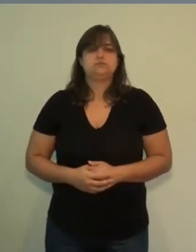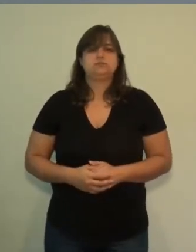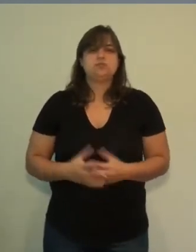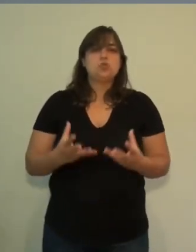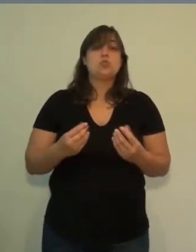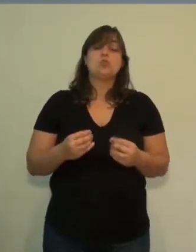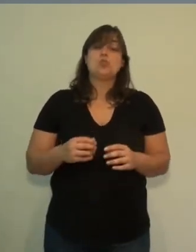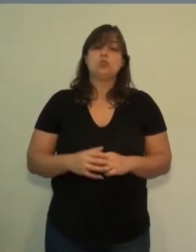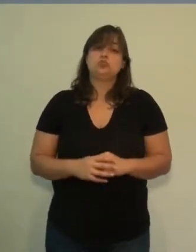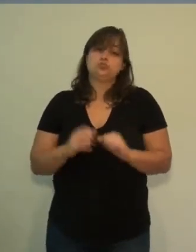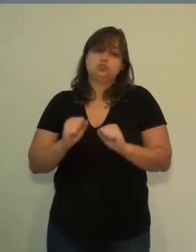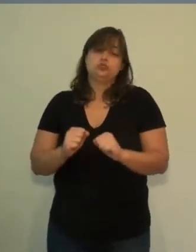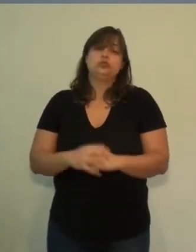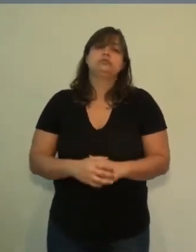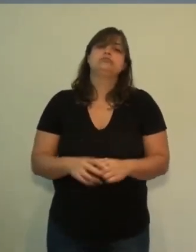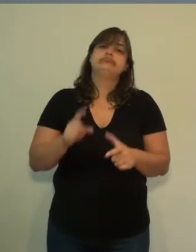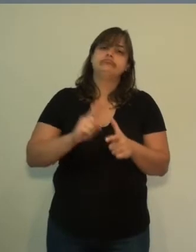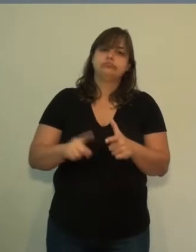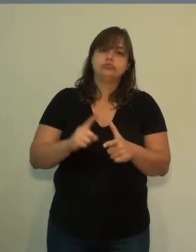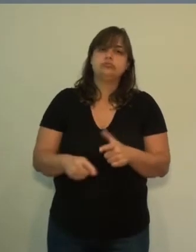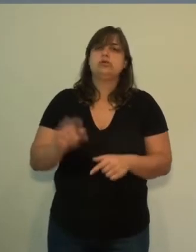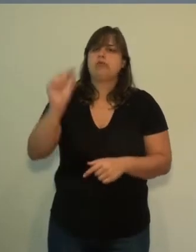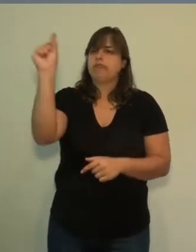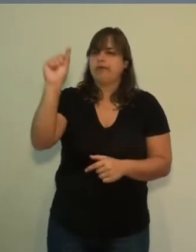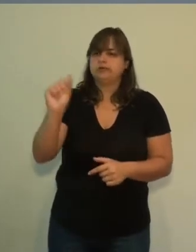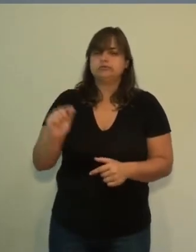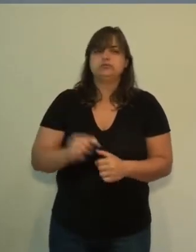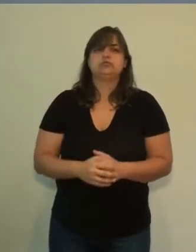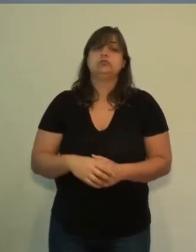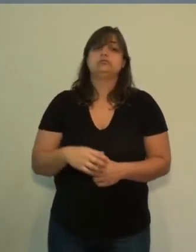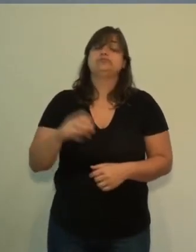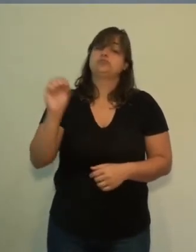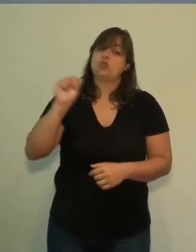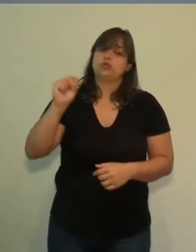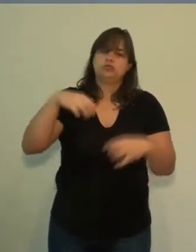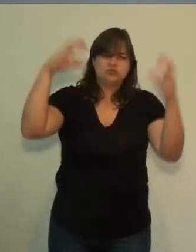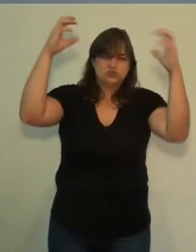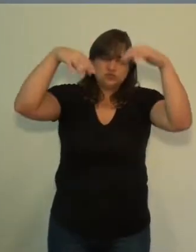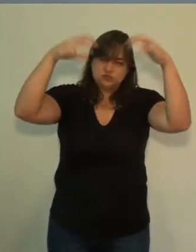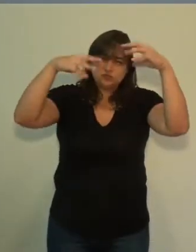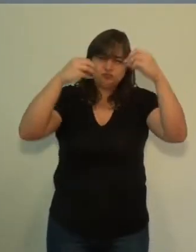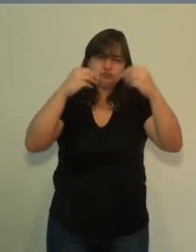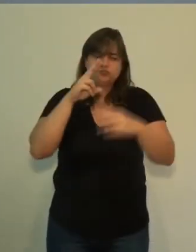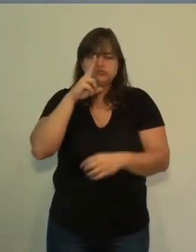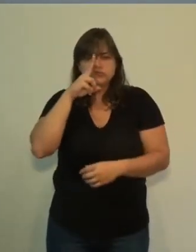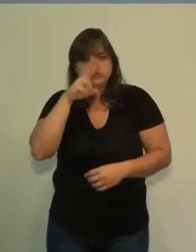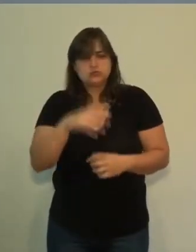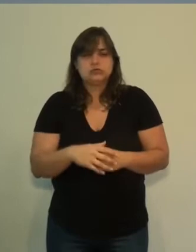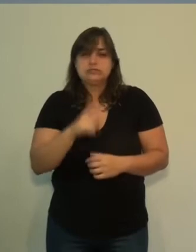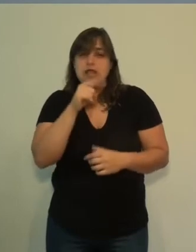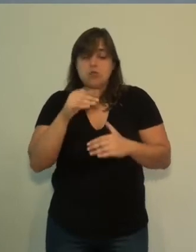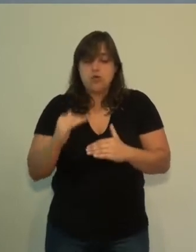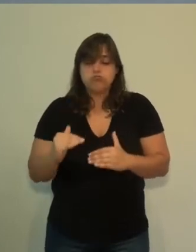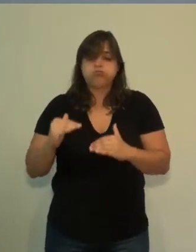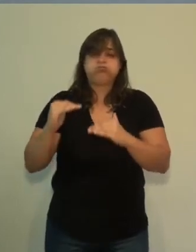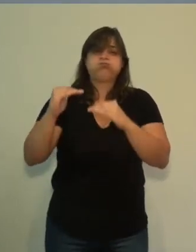E muito provavelmente isso foi a causa do surgimento das rachaduras, quando em 88, nas chuvas muito intensas, o nível d'água